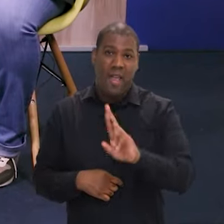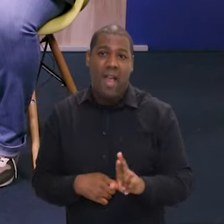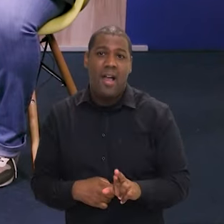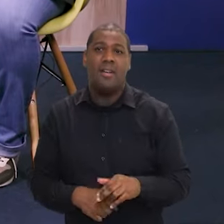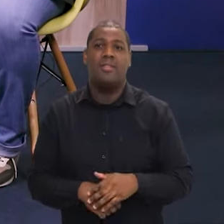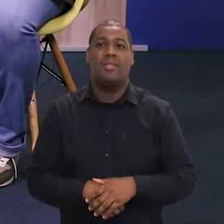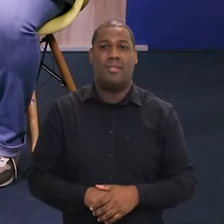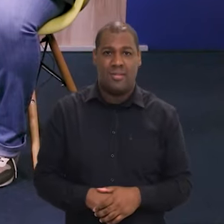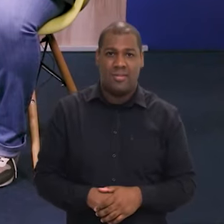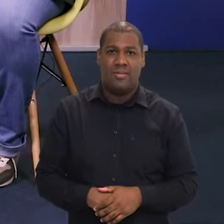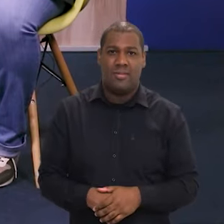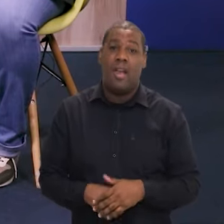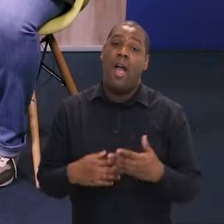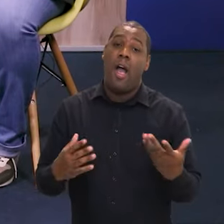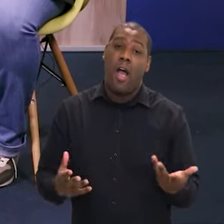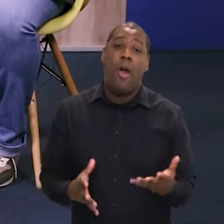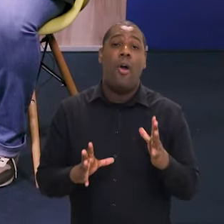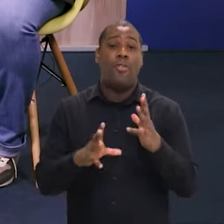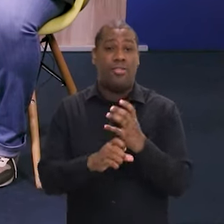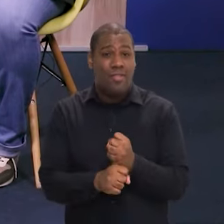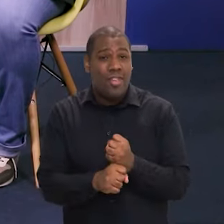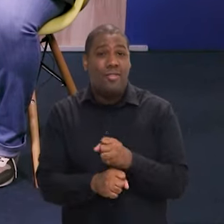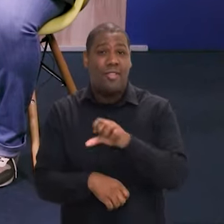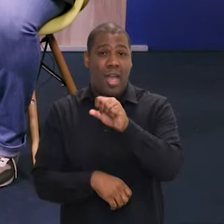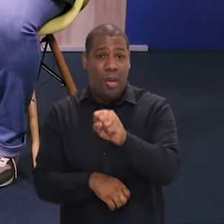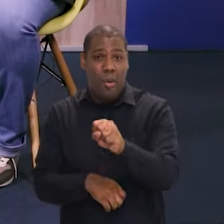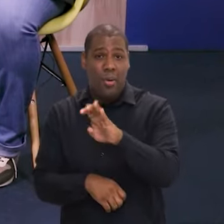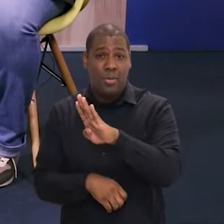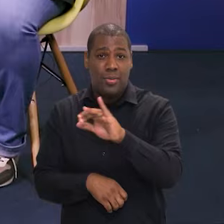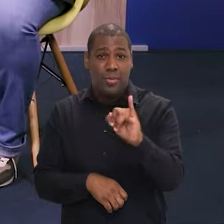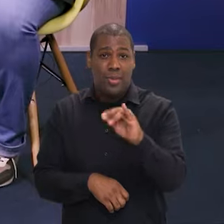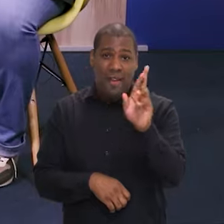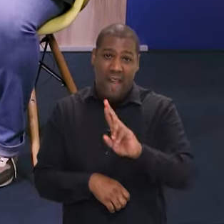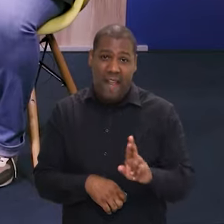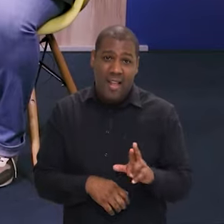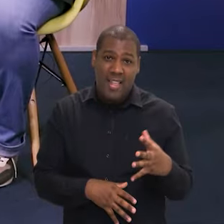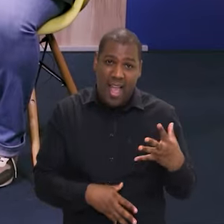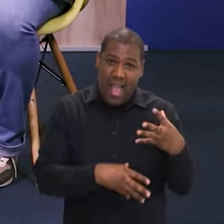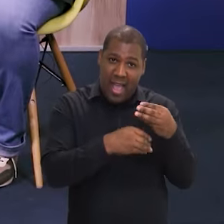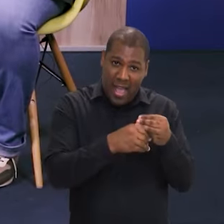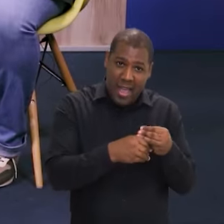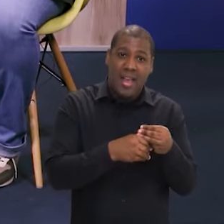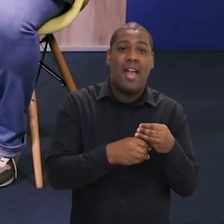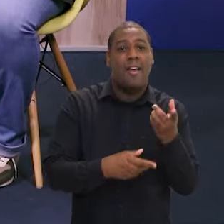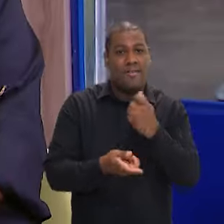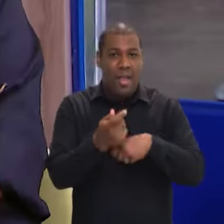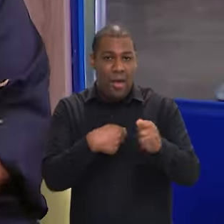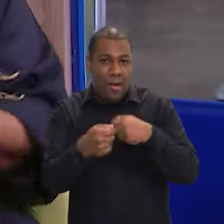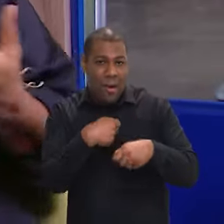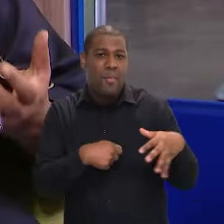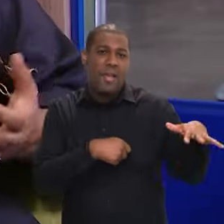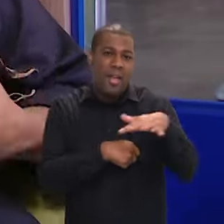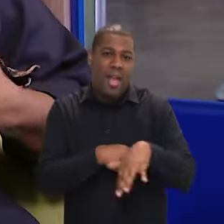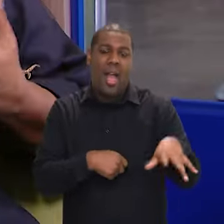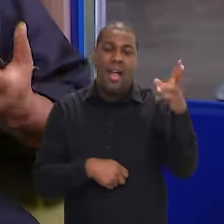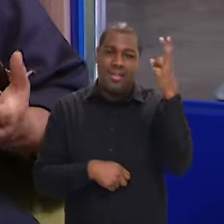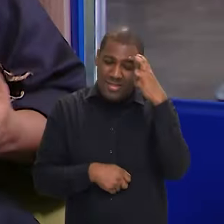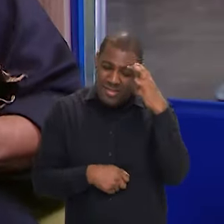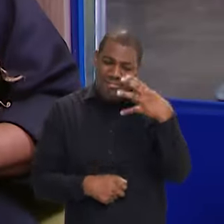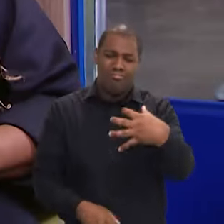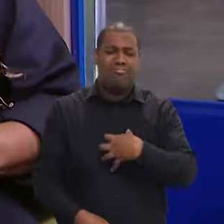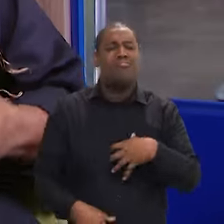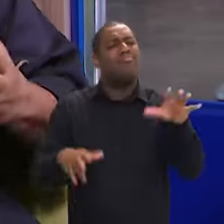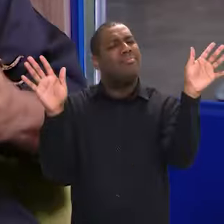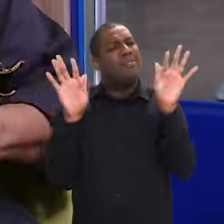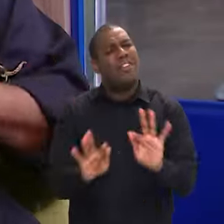da lei Aldir Blanc, então são quase 8 bilhões que entrou na economia através do Ministério da Cultura. Então, isso é um motivo de